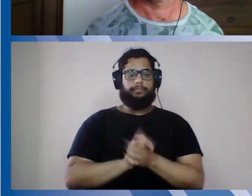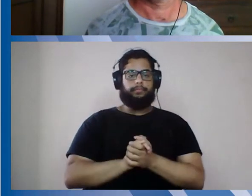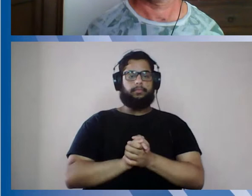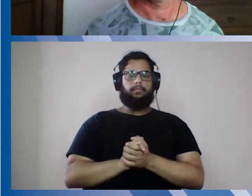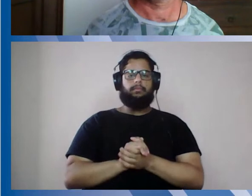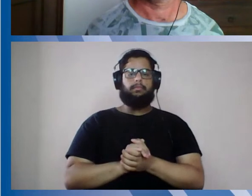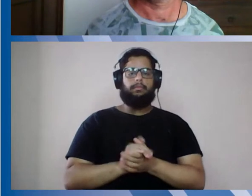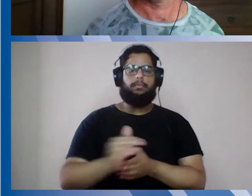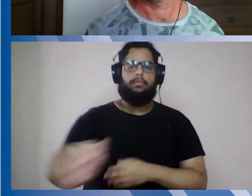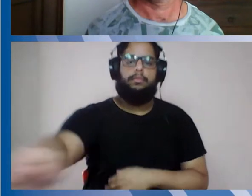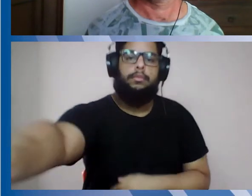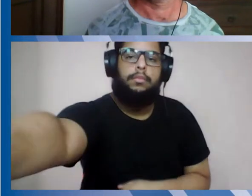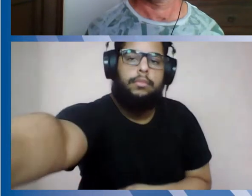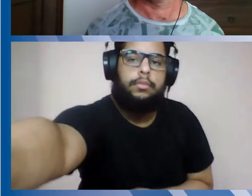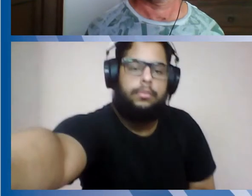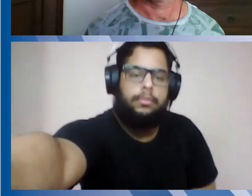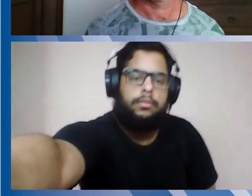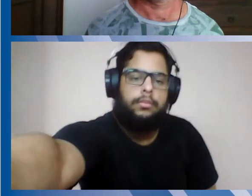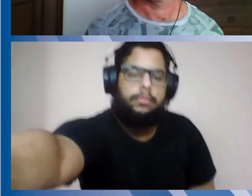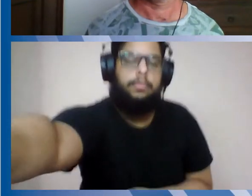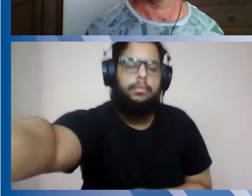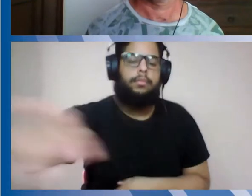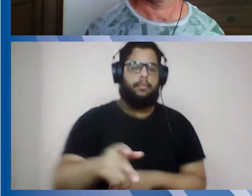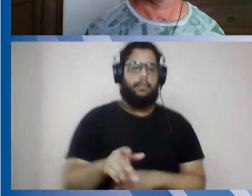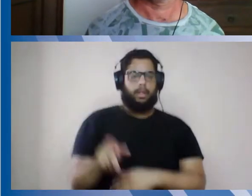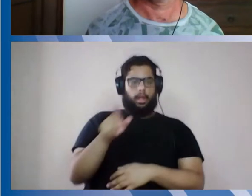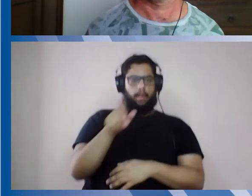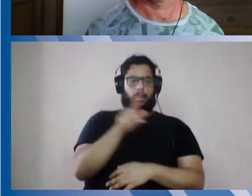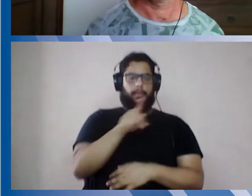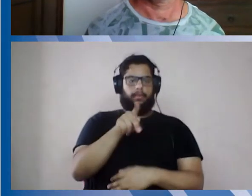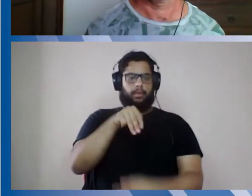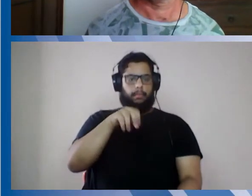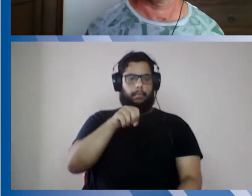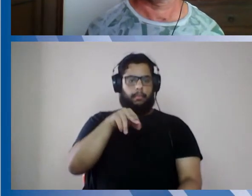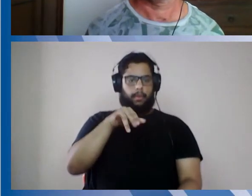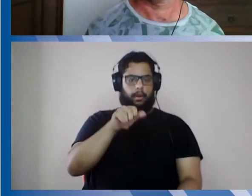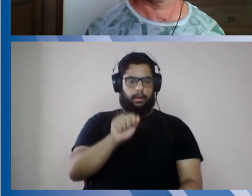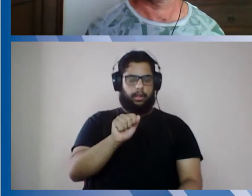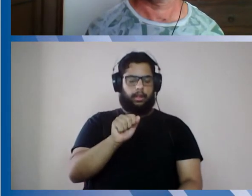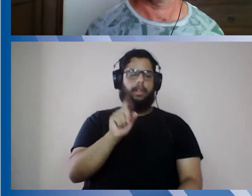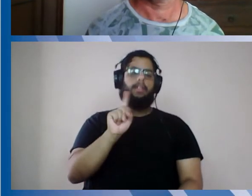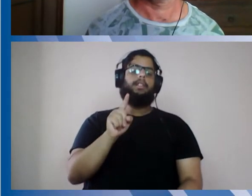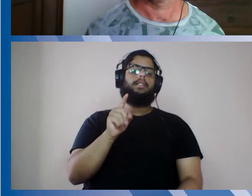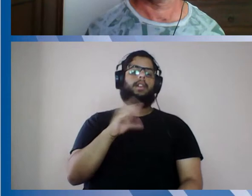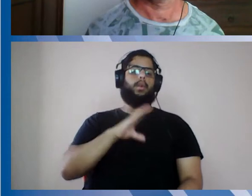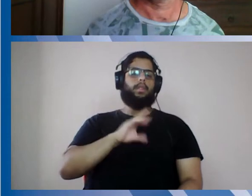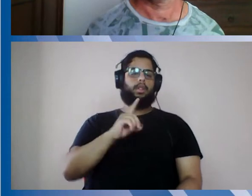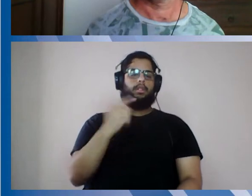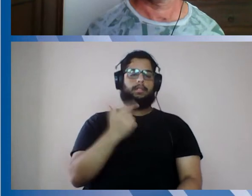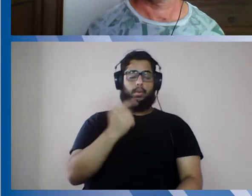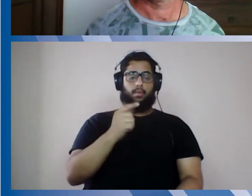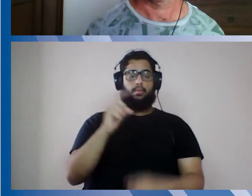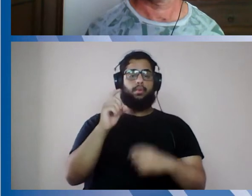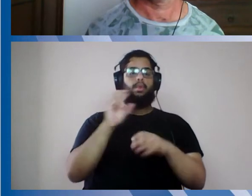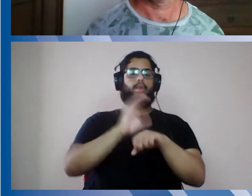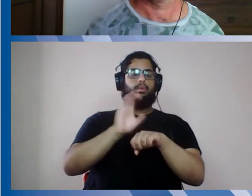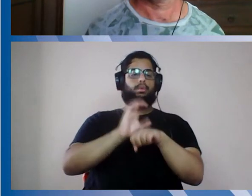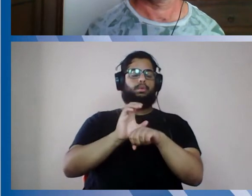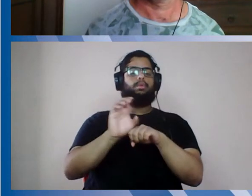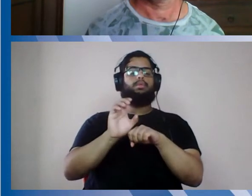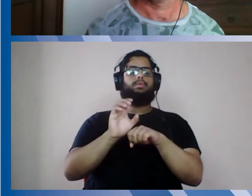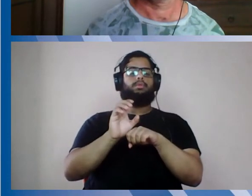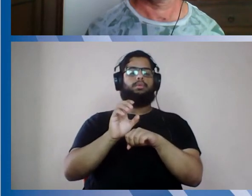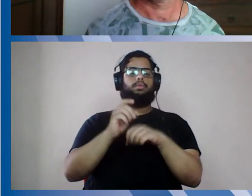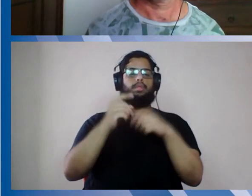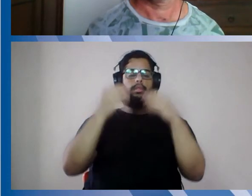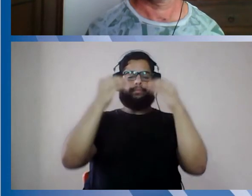a professora Mônica Vernet, que é vice-coordenadora do curso de enfermagem, coloca até já